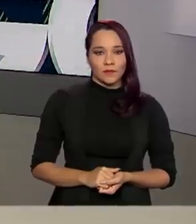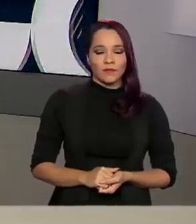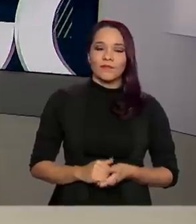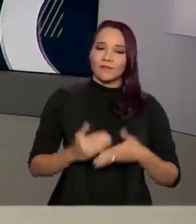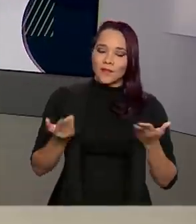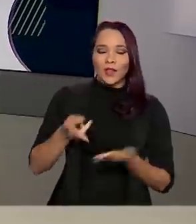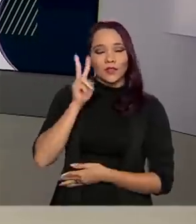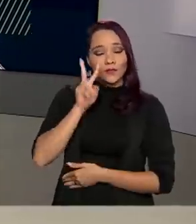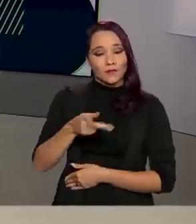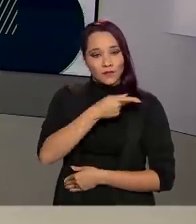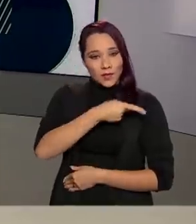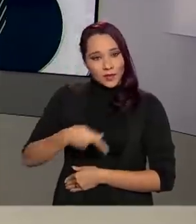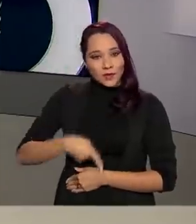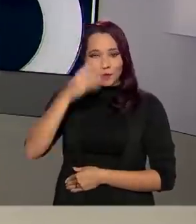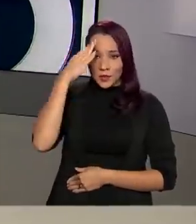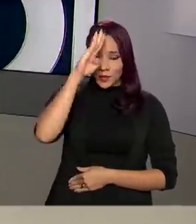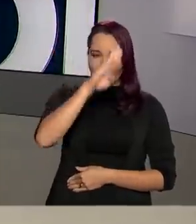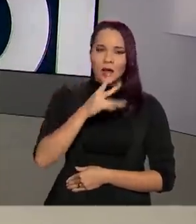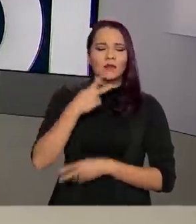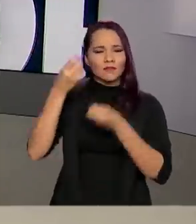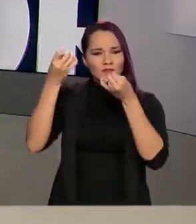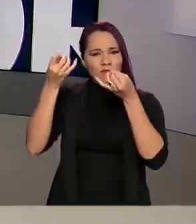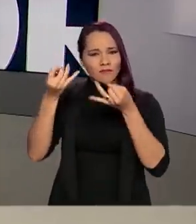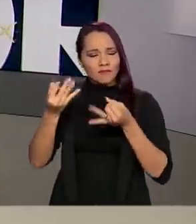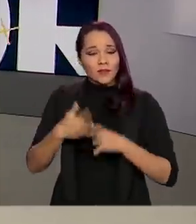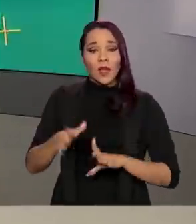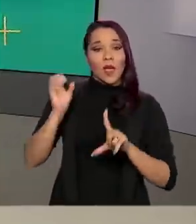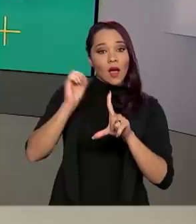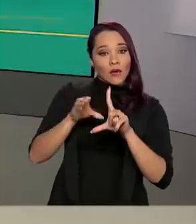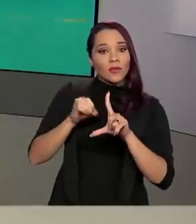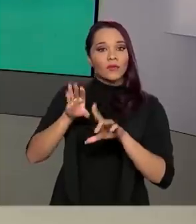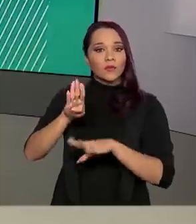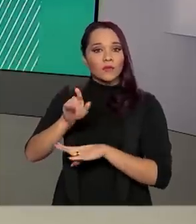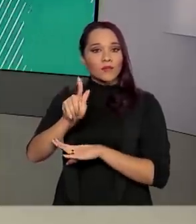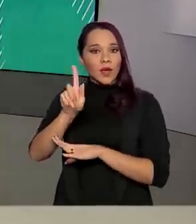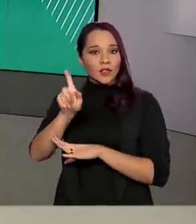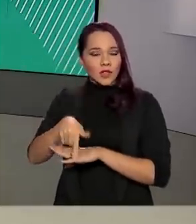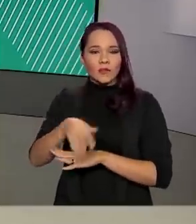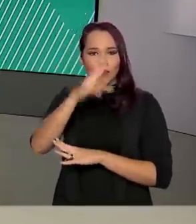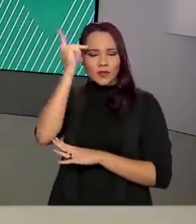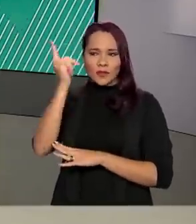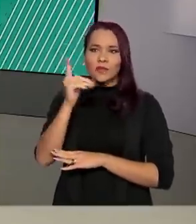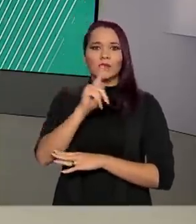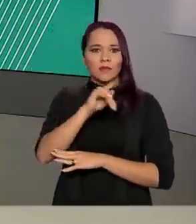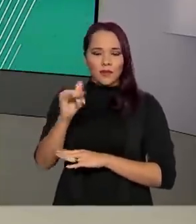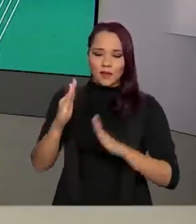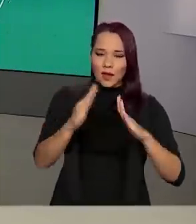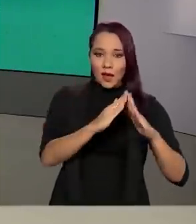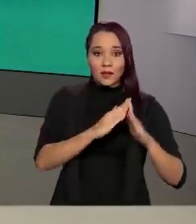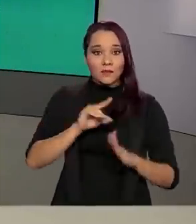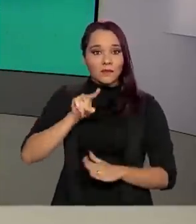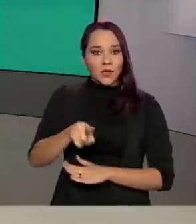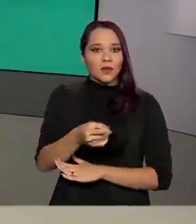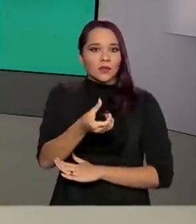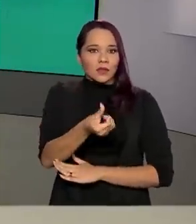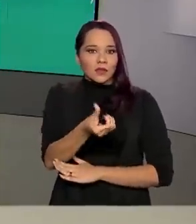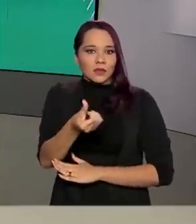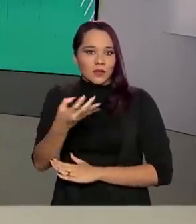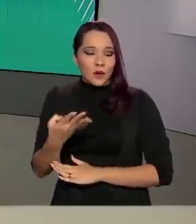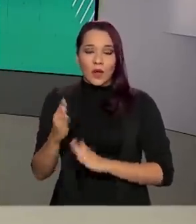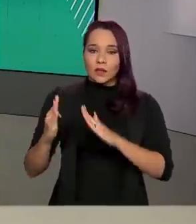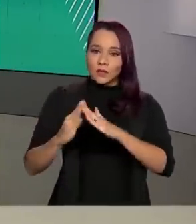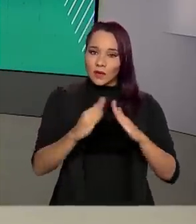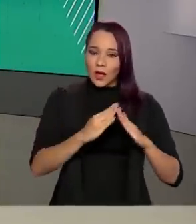vimos o presidente Jair Bolsonaro falando ao vivo de Bagé com futuros moradores de 1.164 moradias